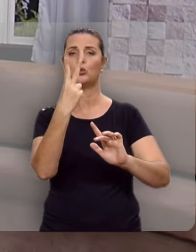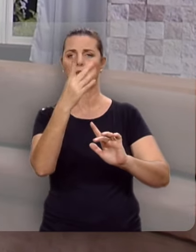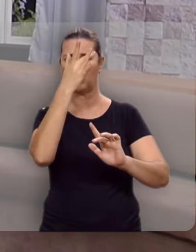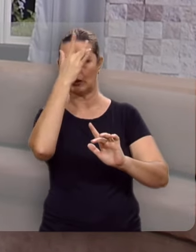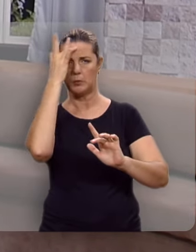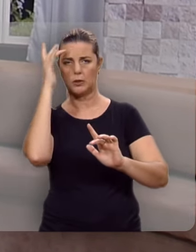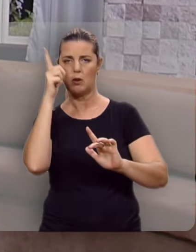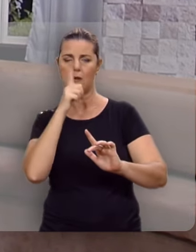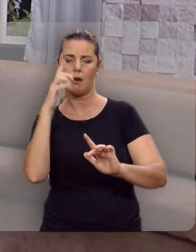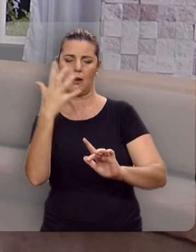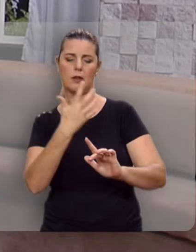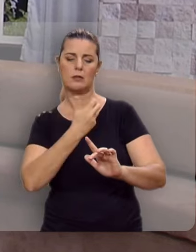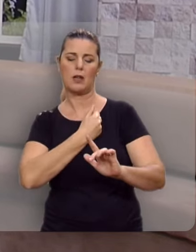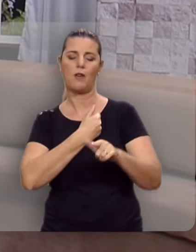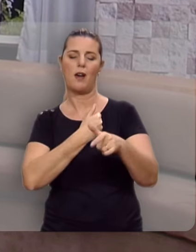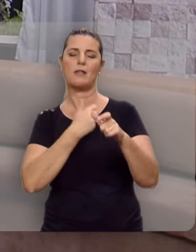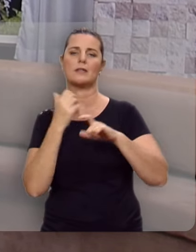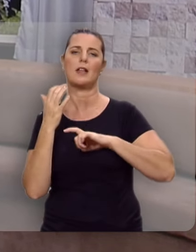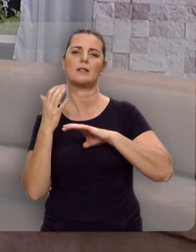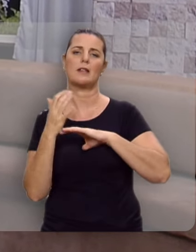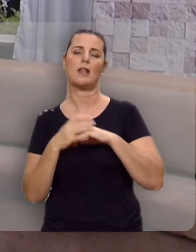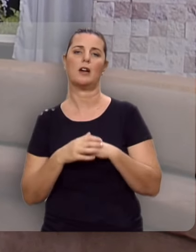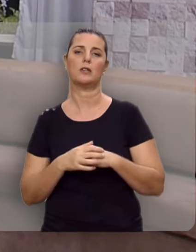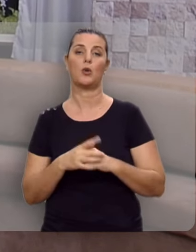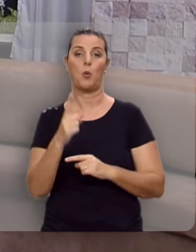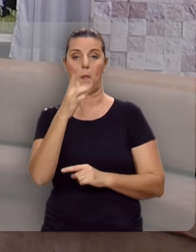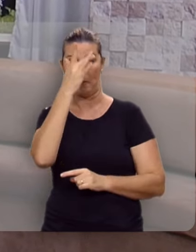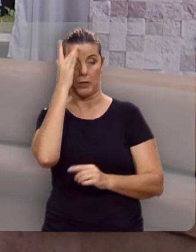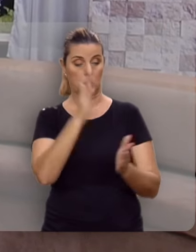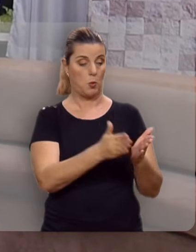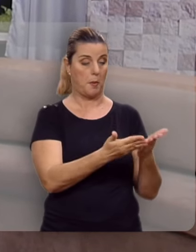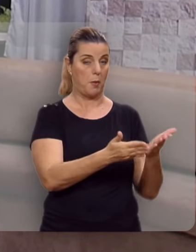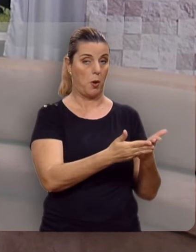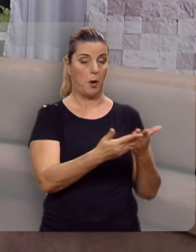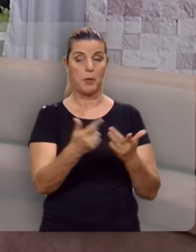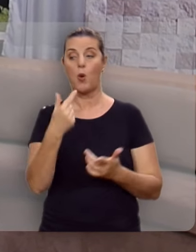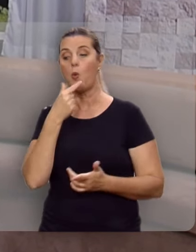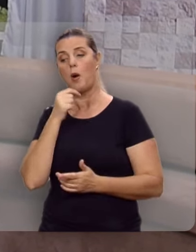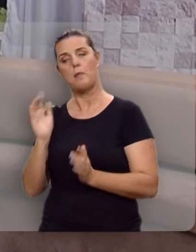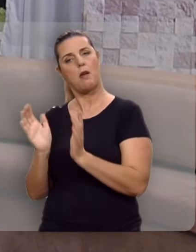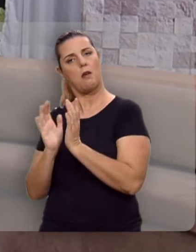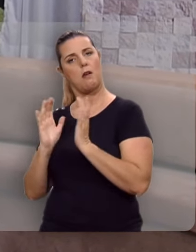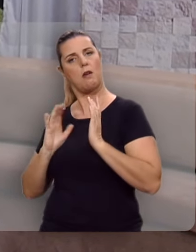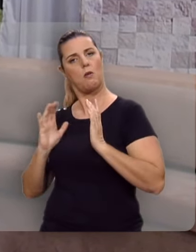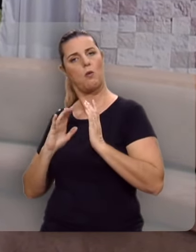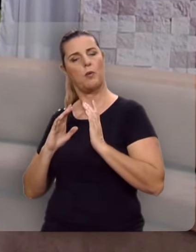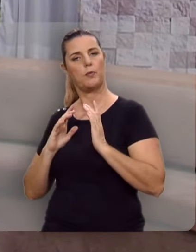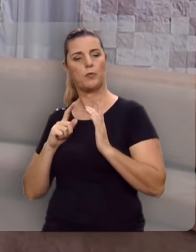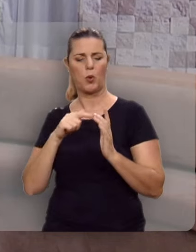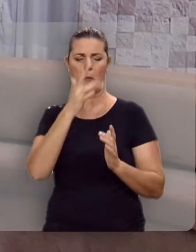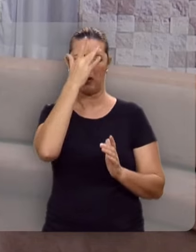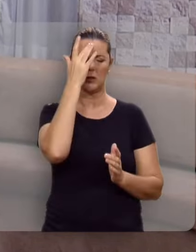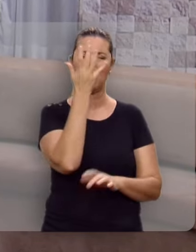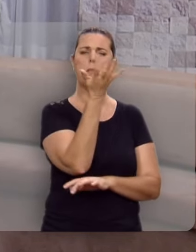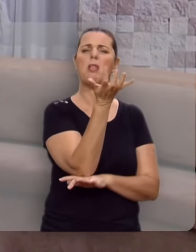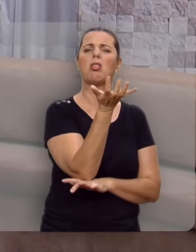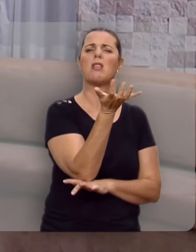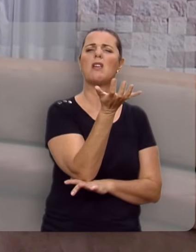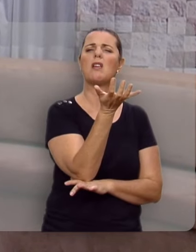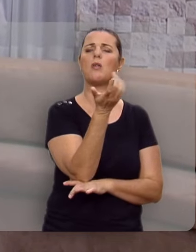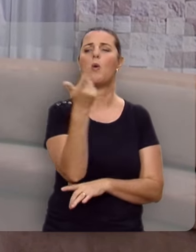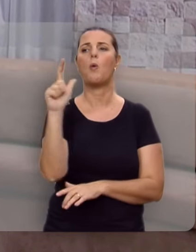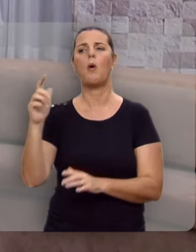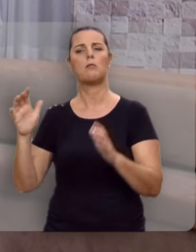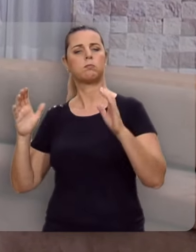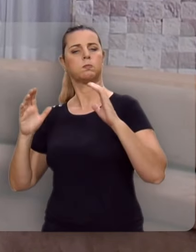salvas em Jericó. Um pobre e um rico, um mendigo e